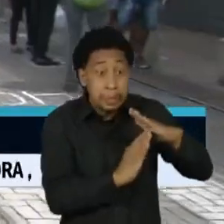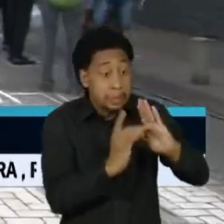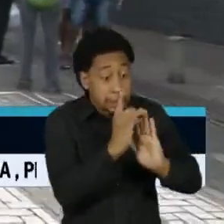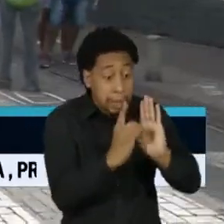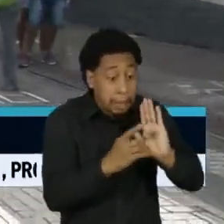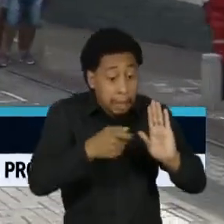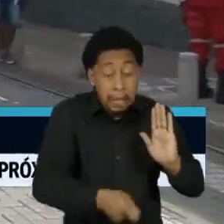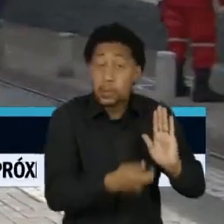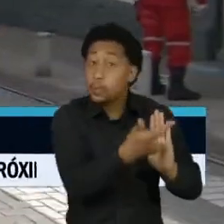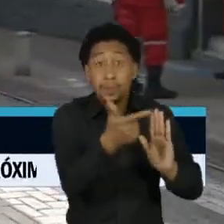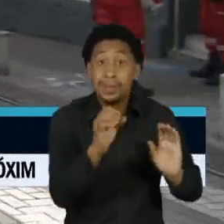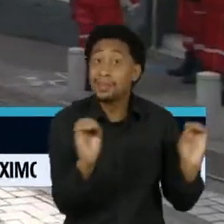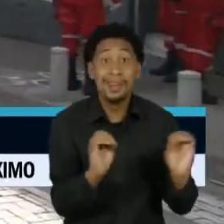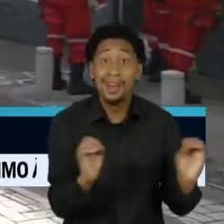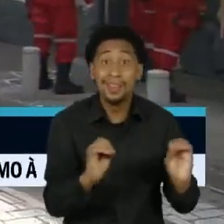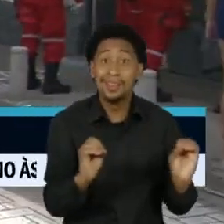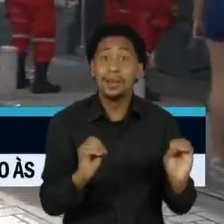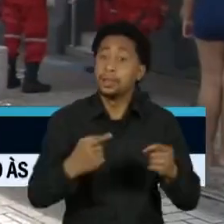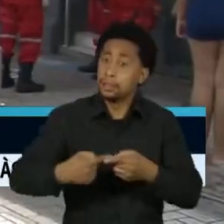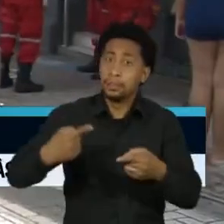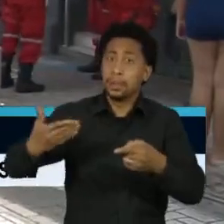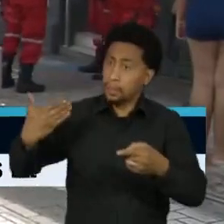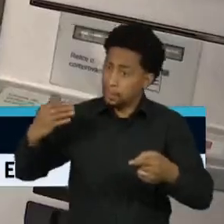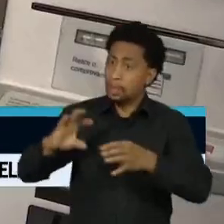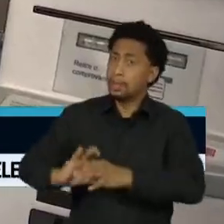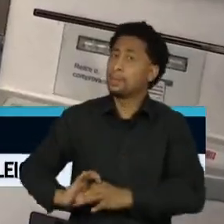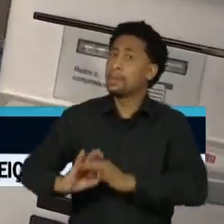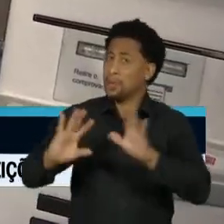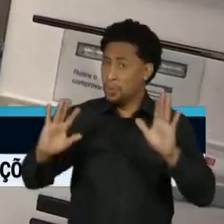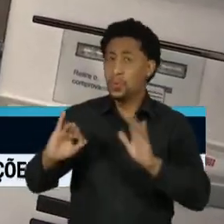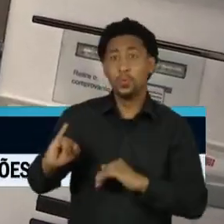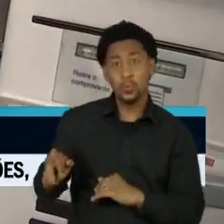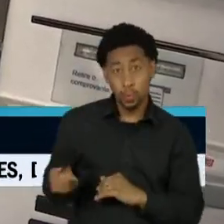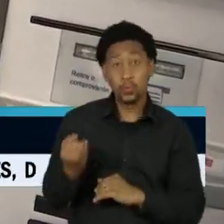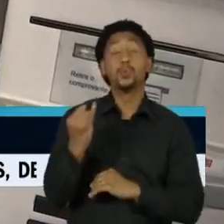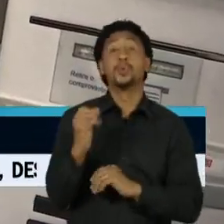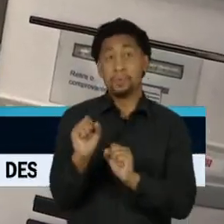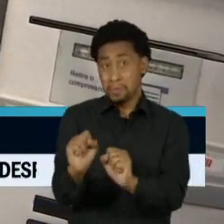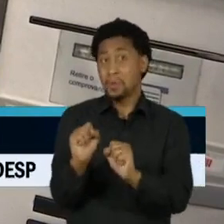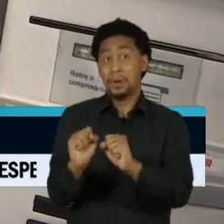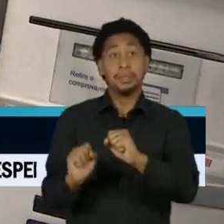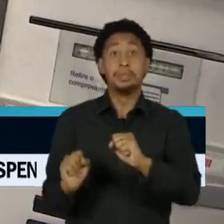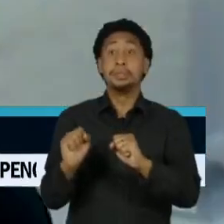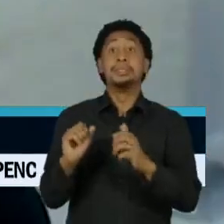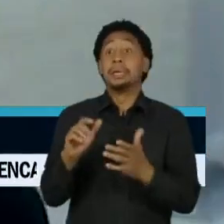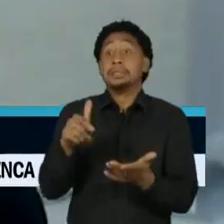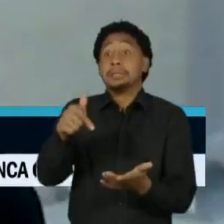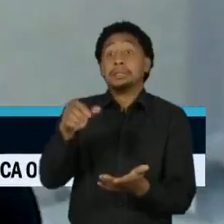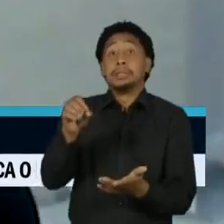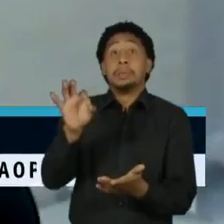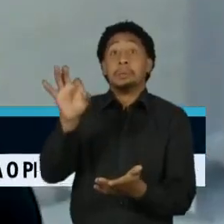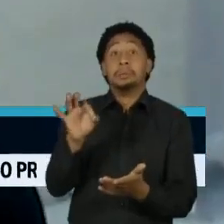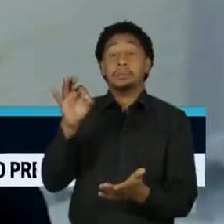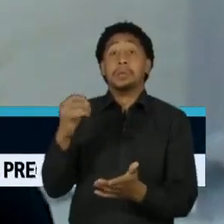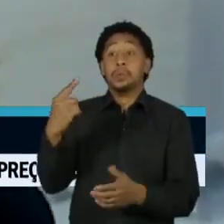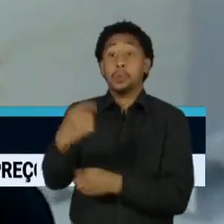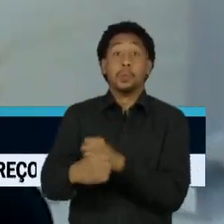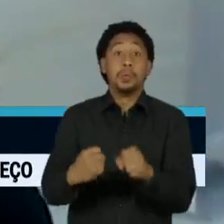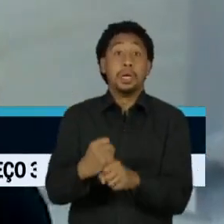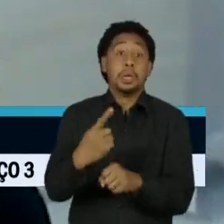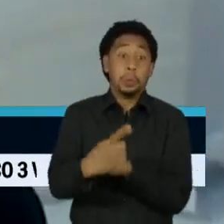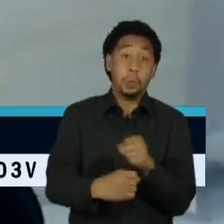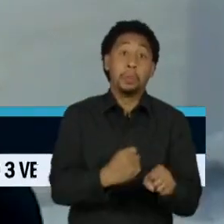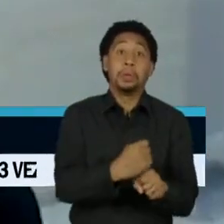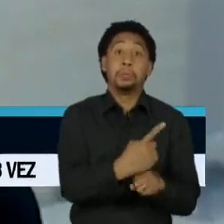na semana passada. Neste caso, as taxas podem chegar a 79% ao ano. Deveria haver uma participação